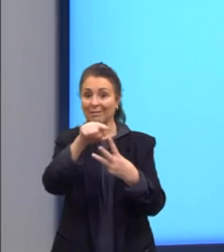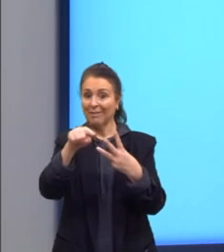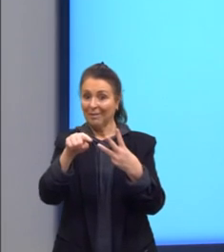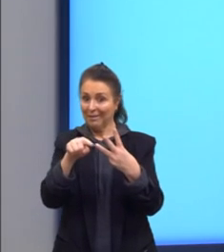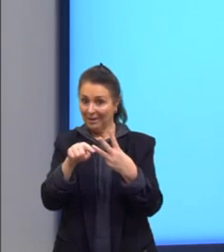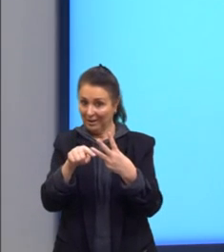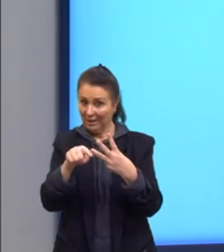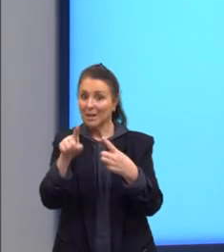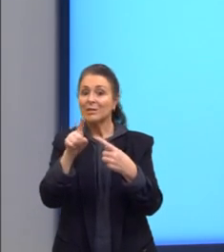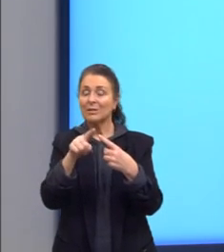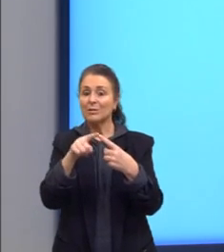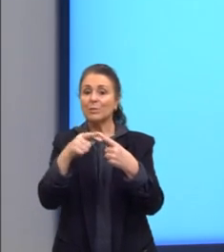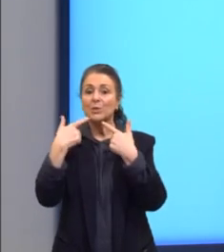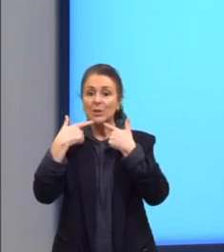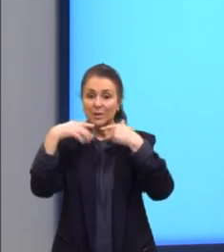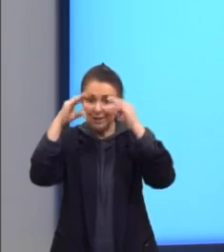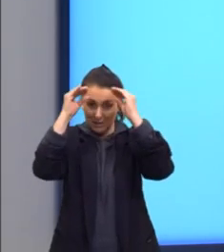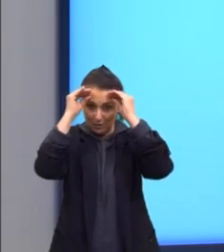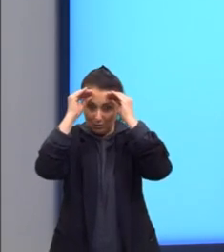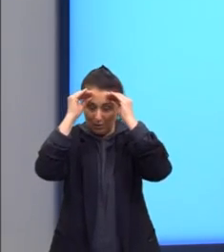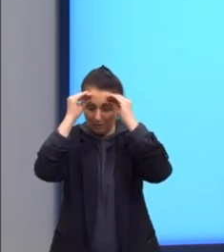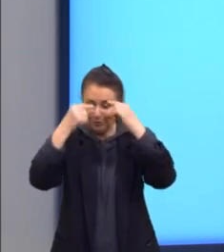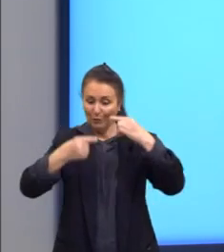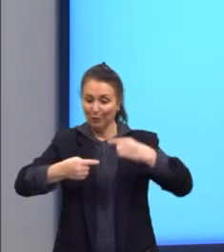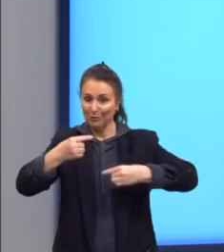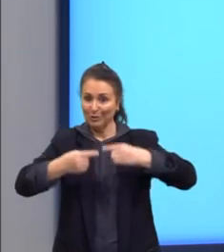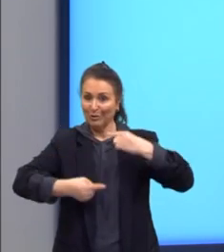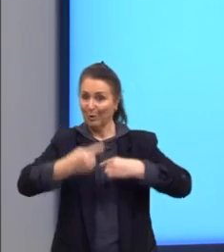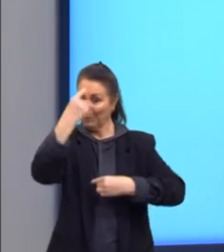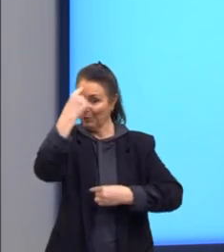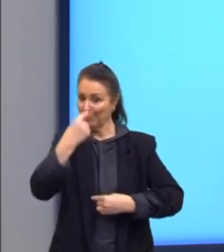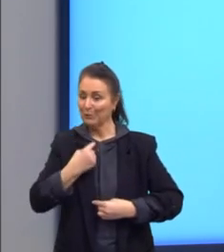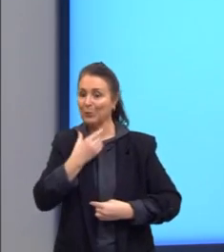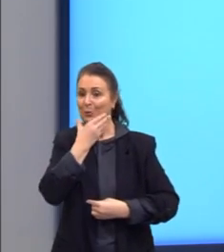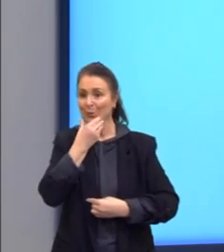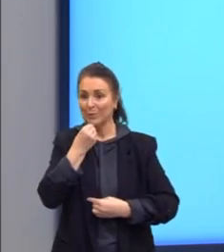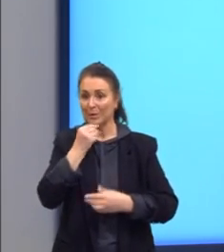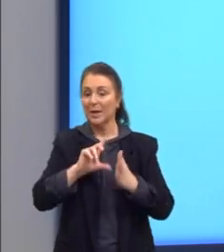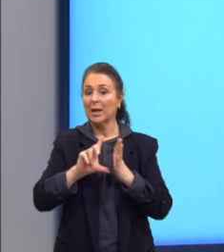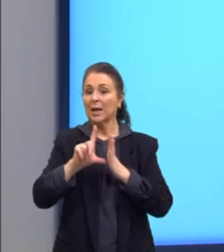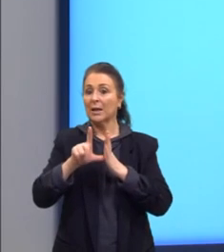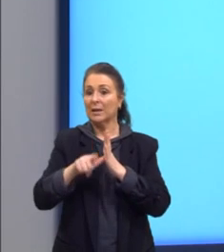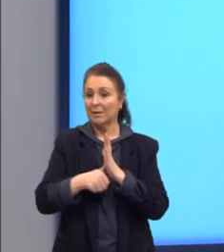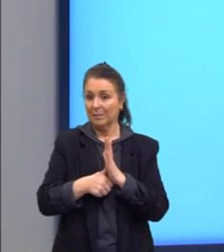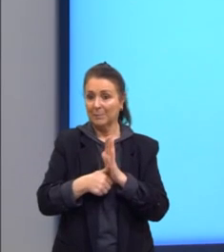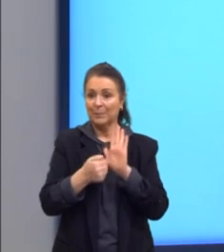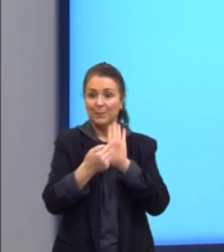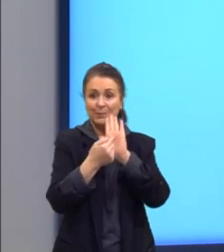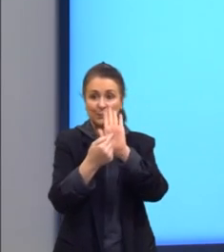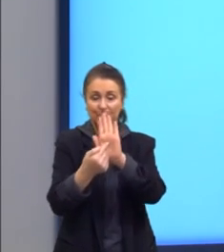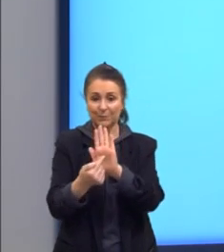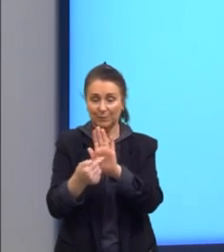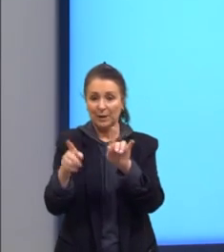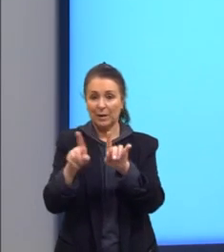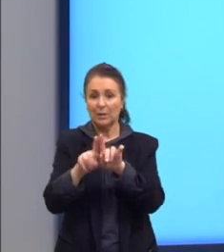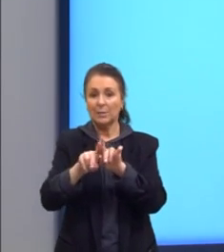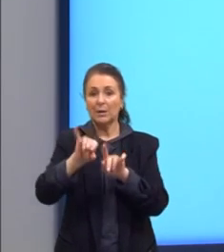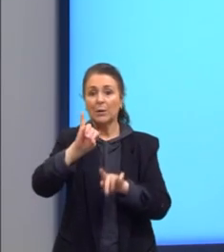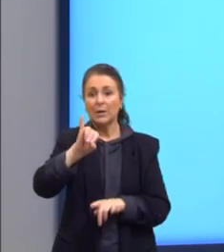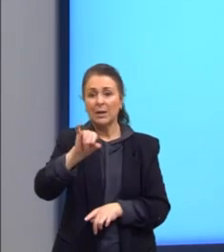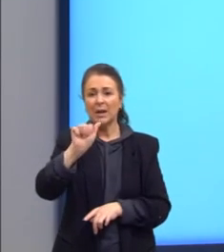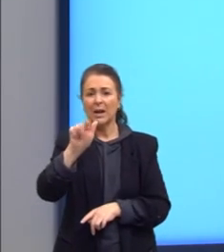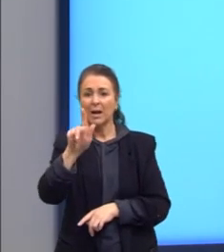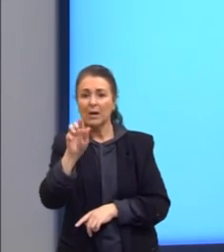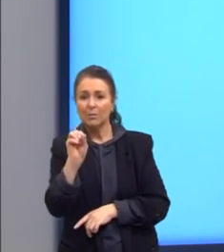vão dialogar aqui no perfil desse menino. Depois, eu trouxe o Iago,